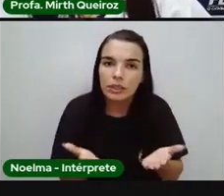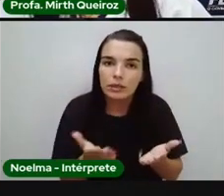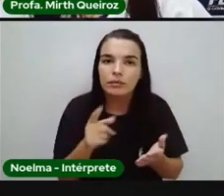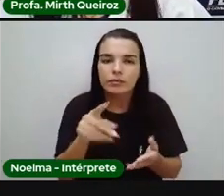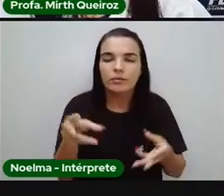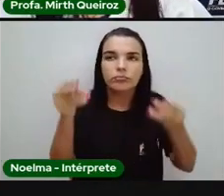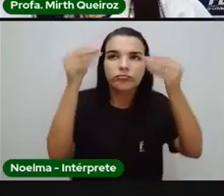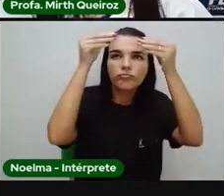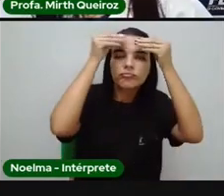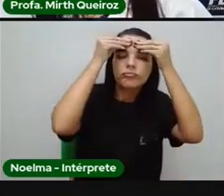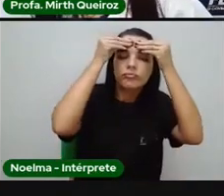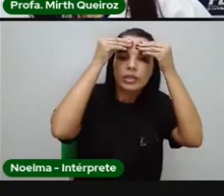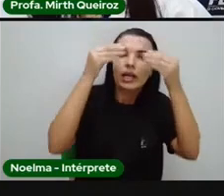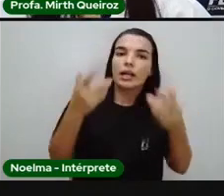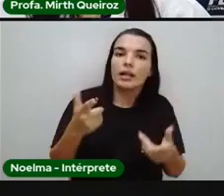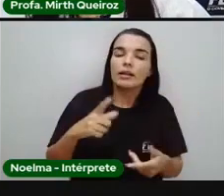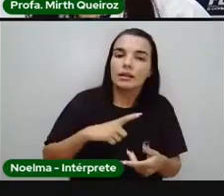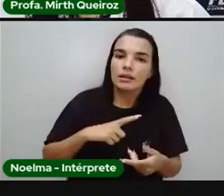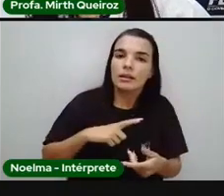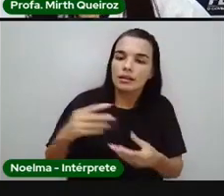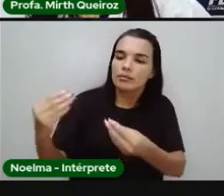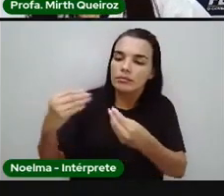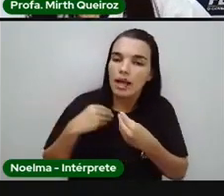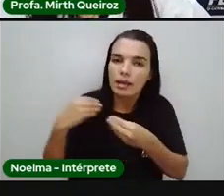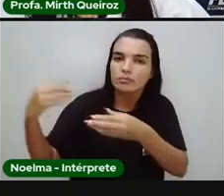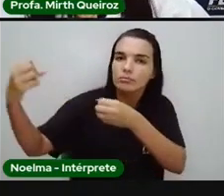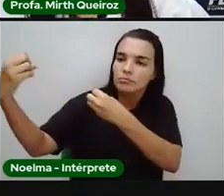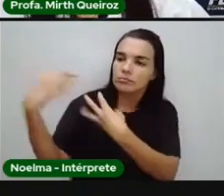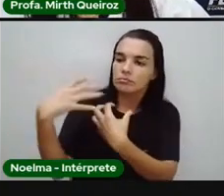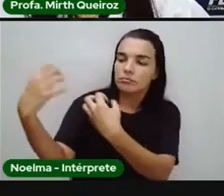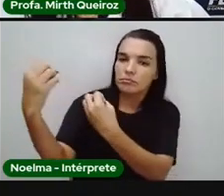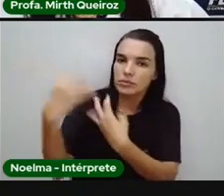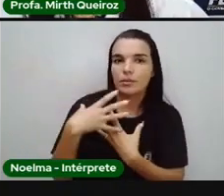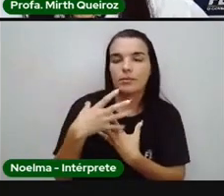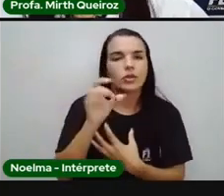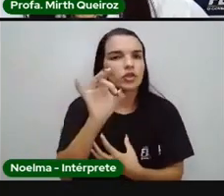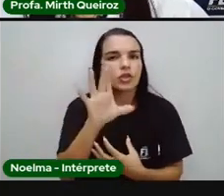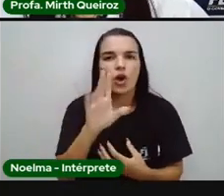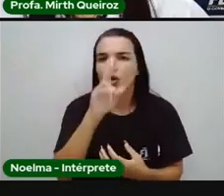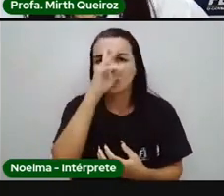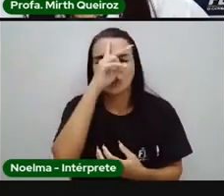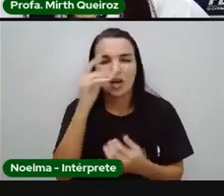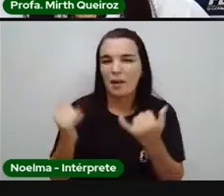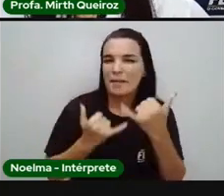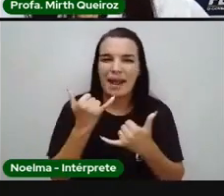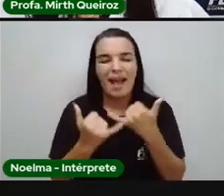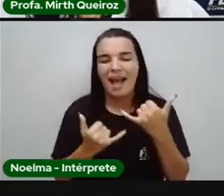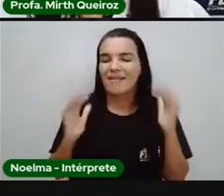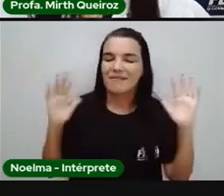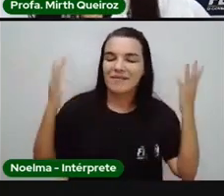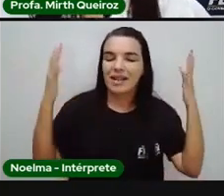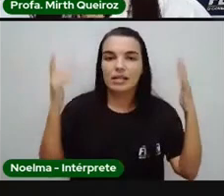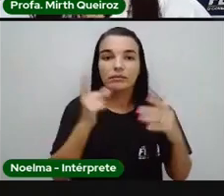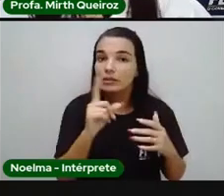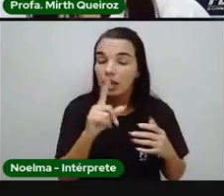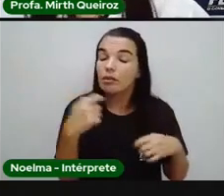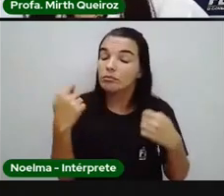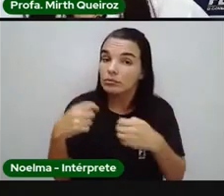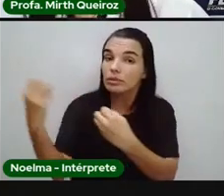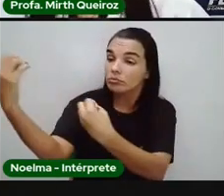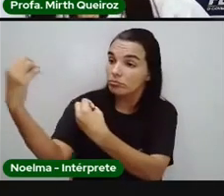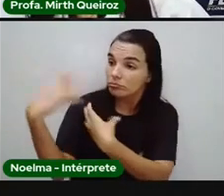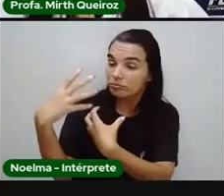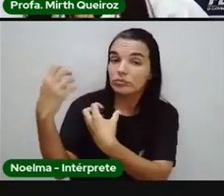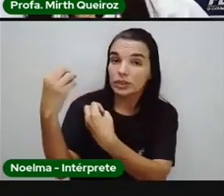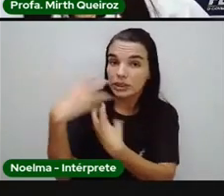livro, ele traz lições para a gente também. Não é só uma história ali para nos divertir. Também traz, tem uma moral